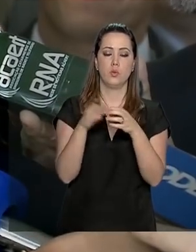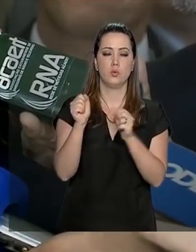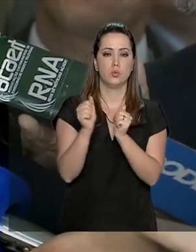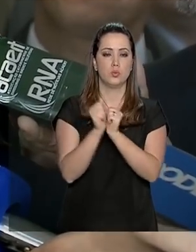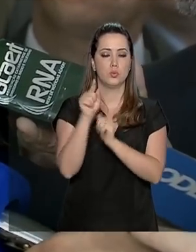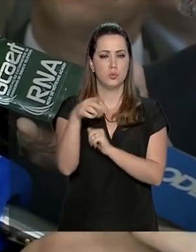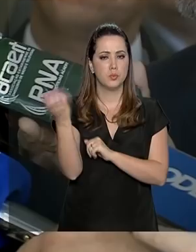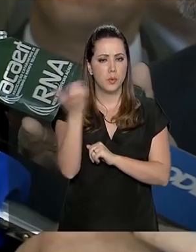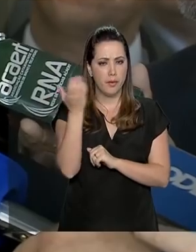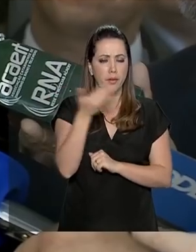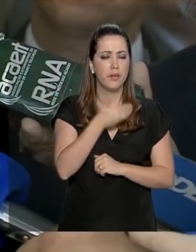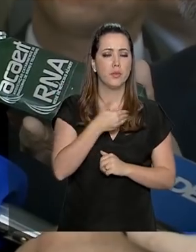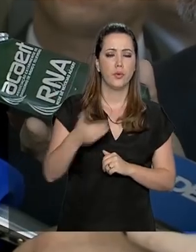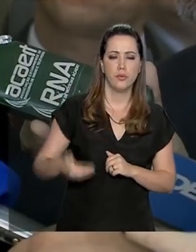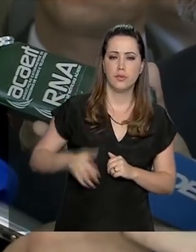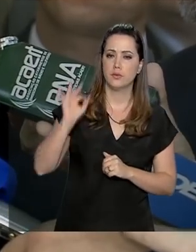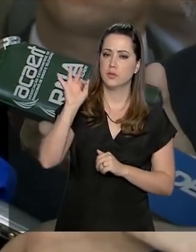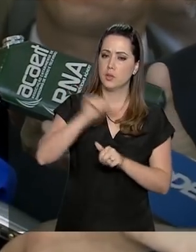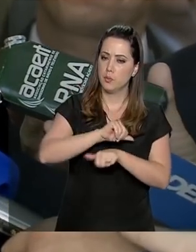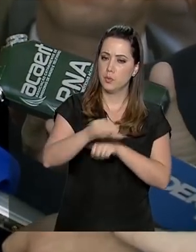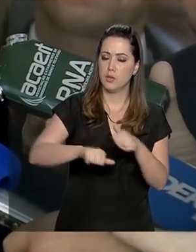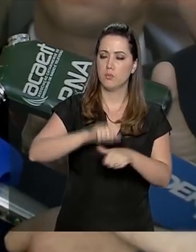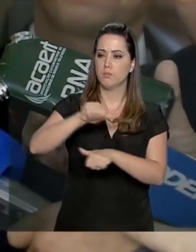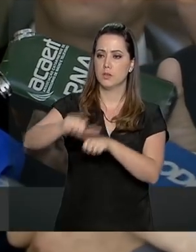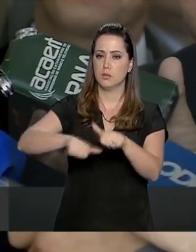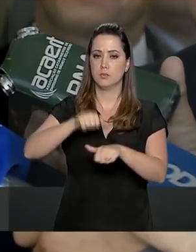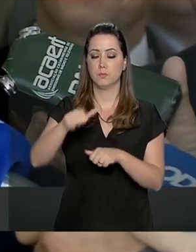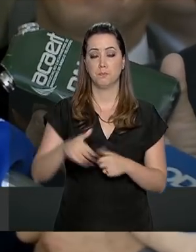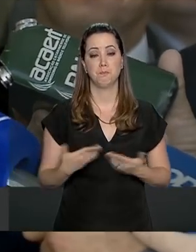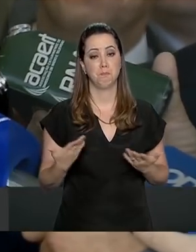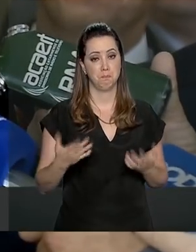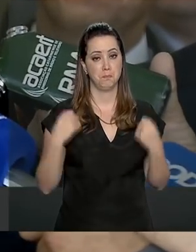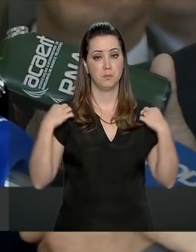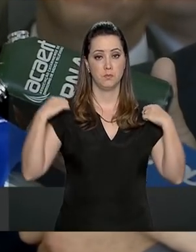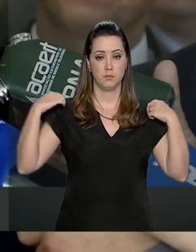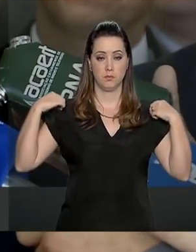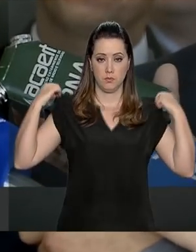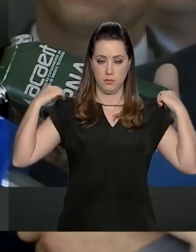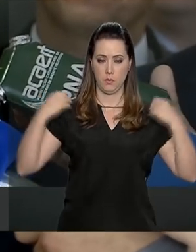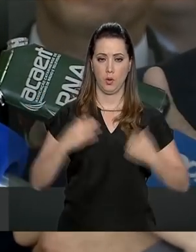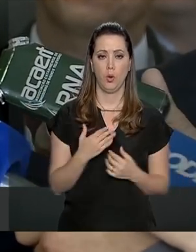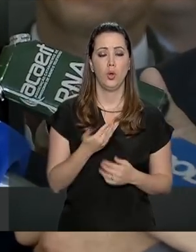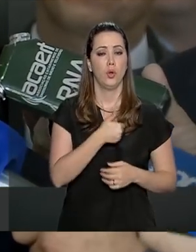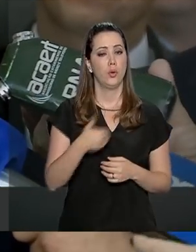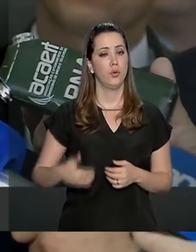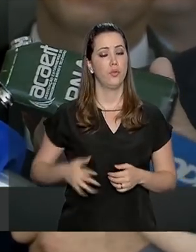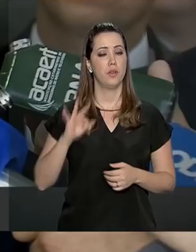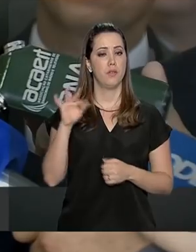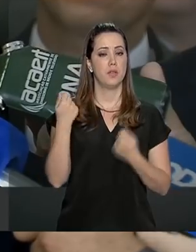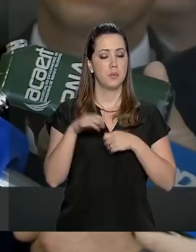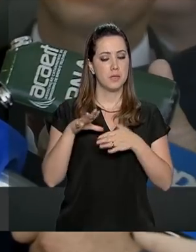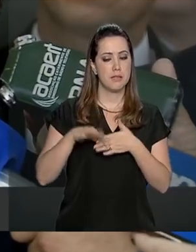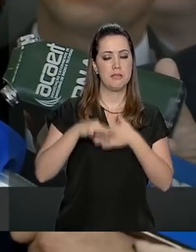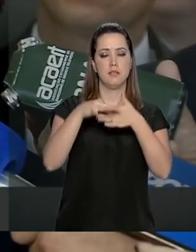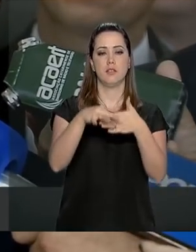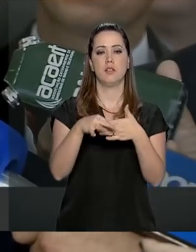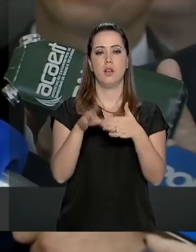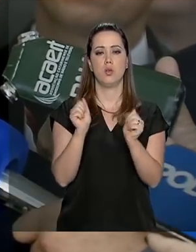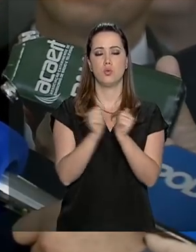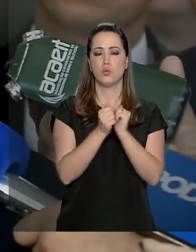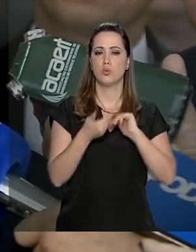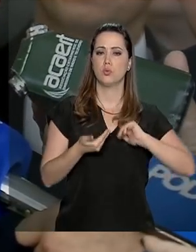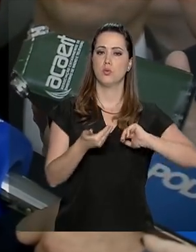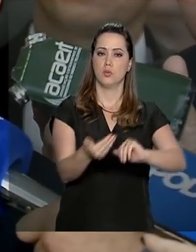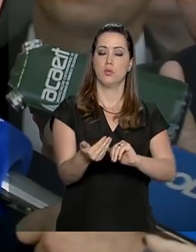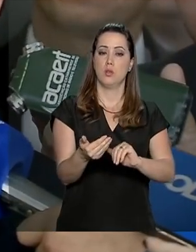quer fazer mudanças. O governo tem que ser uma liderança nessa mudança e pretende fazer isso junto com o Congresso.